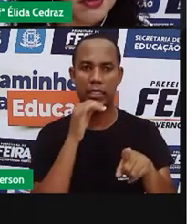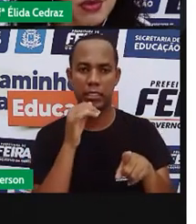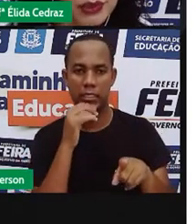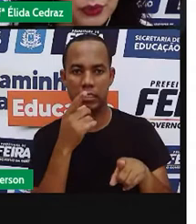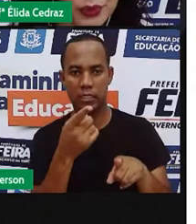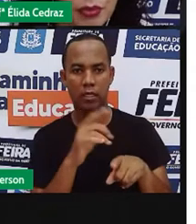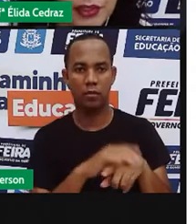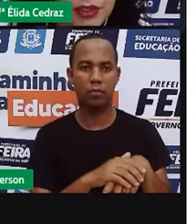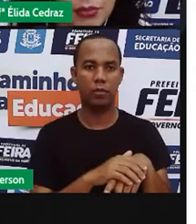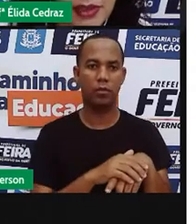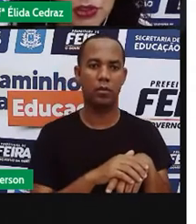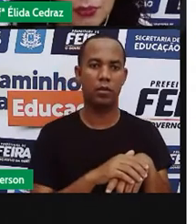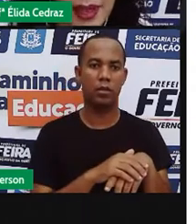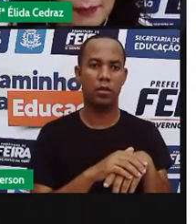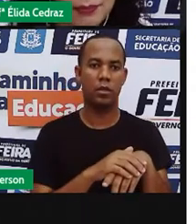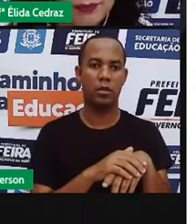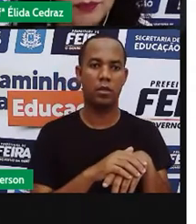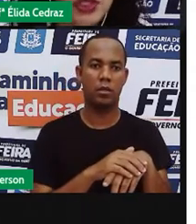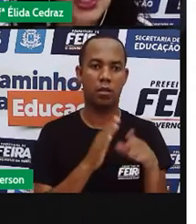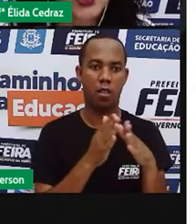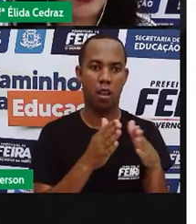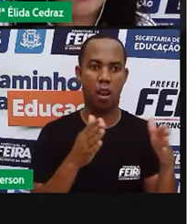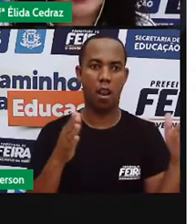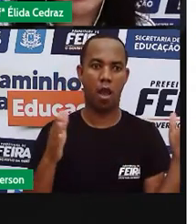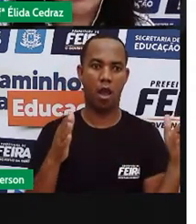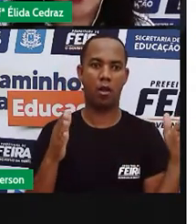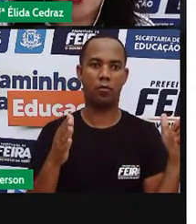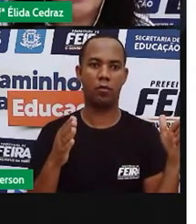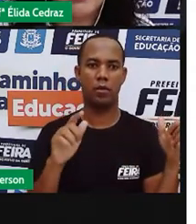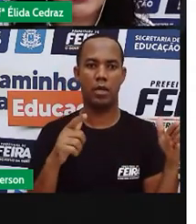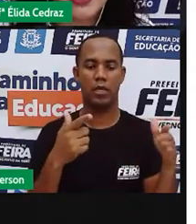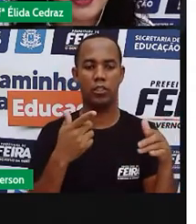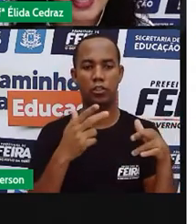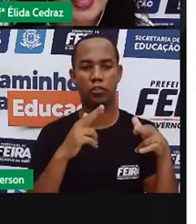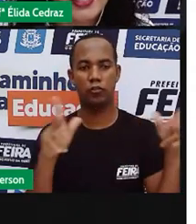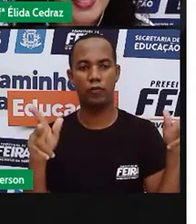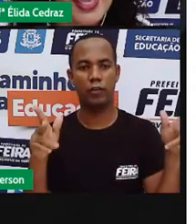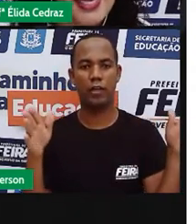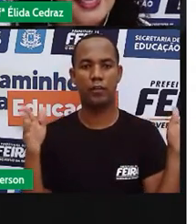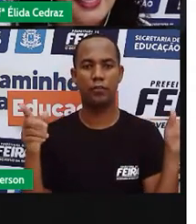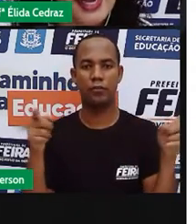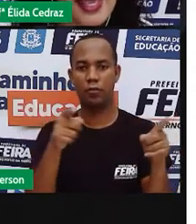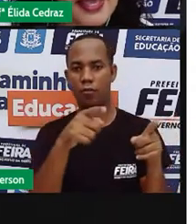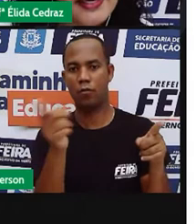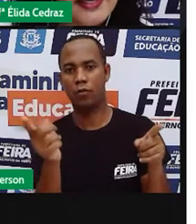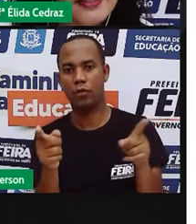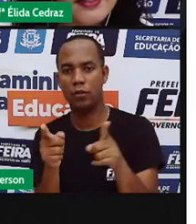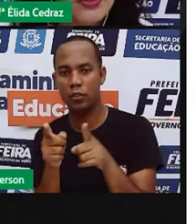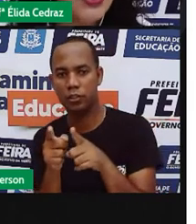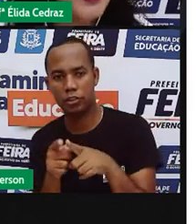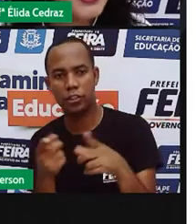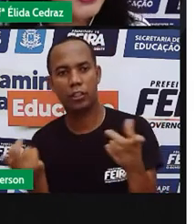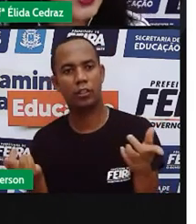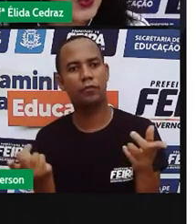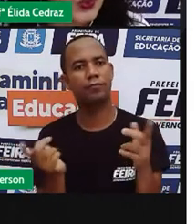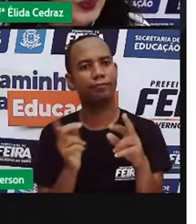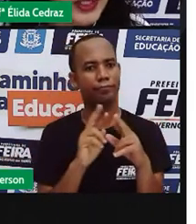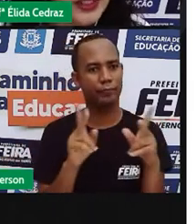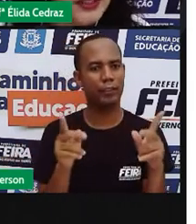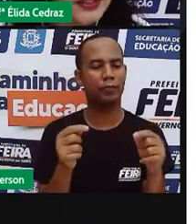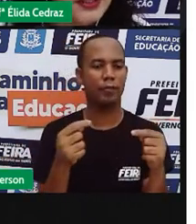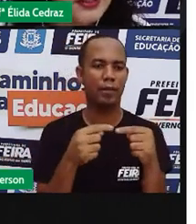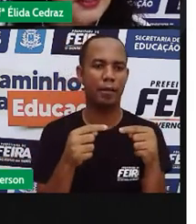pode escrever o antônimo aqui no bate-papo? Qual é a roupa que você está? Ela é clara ou ela é